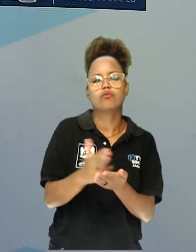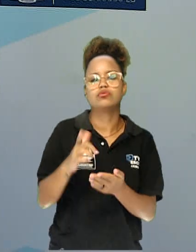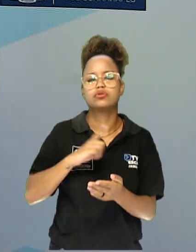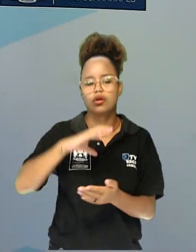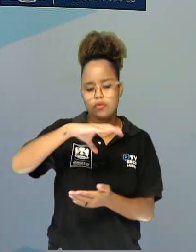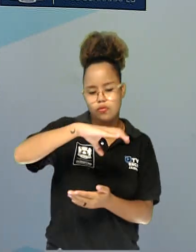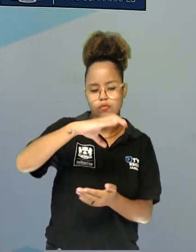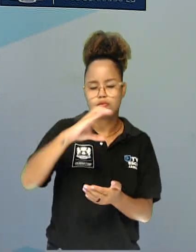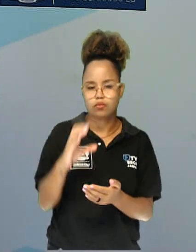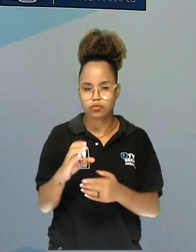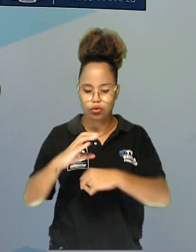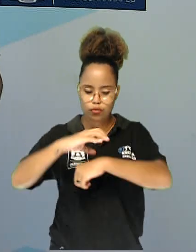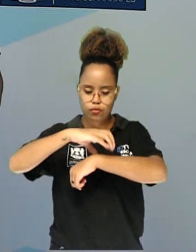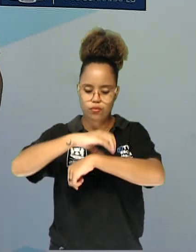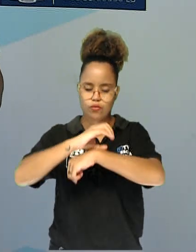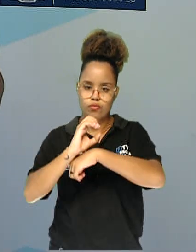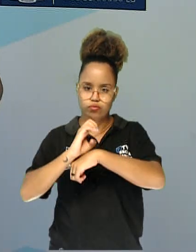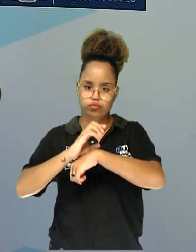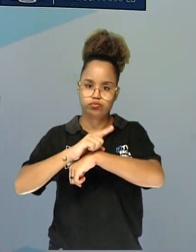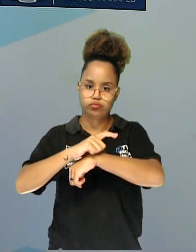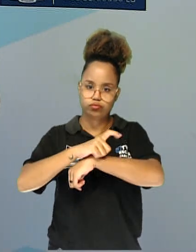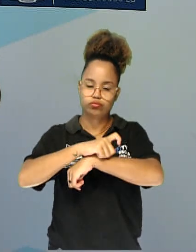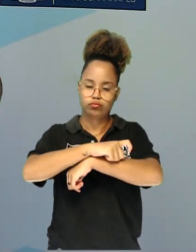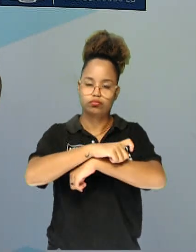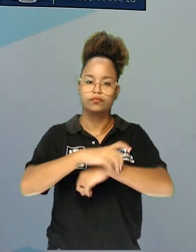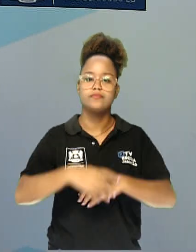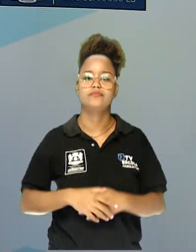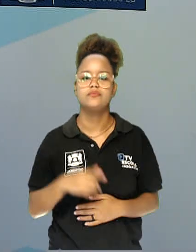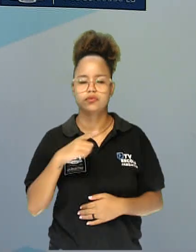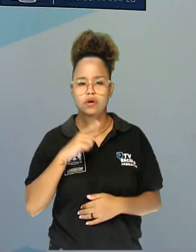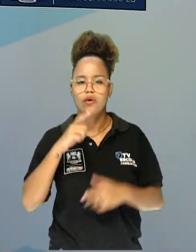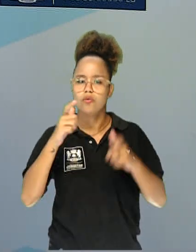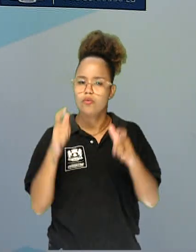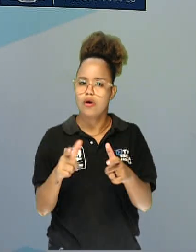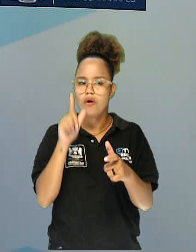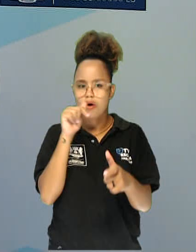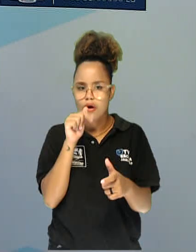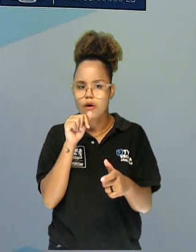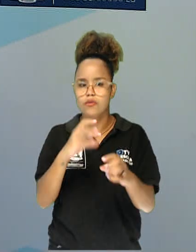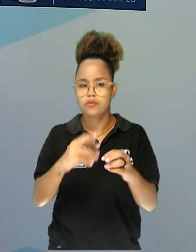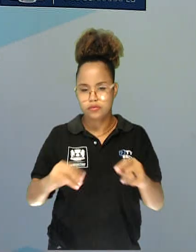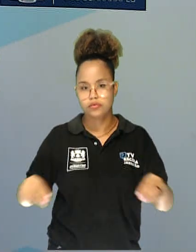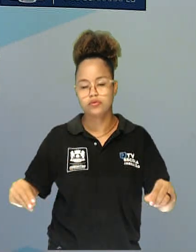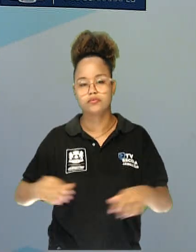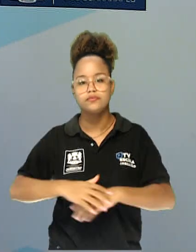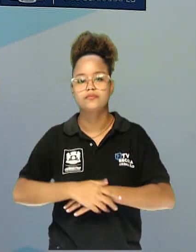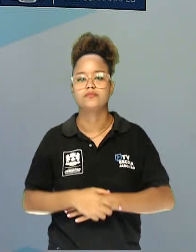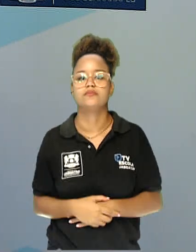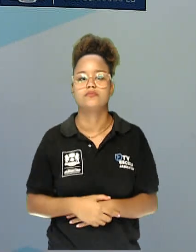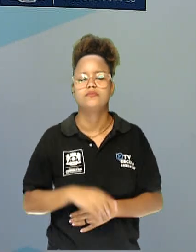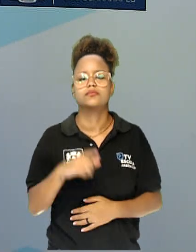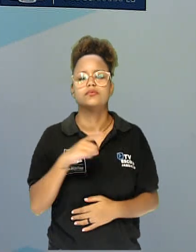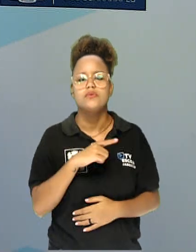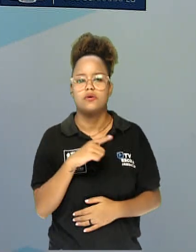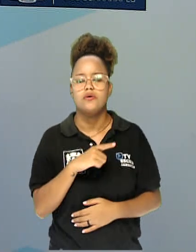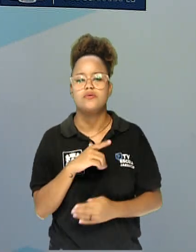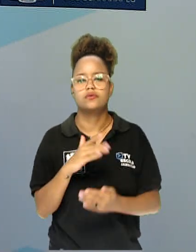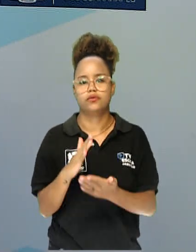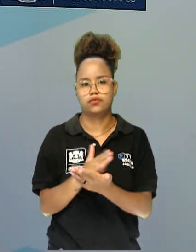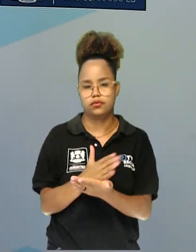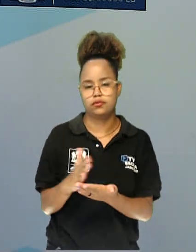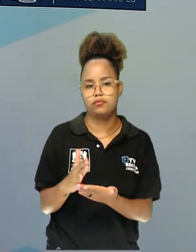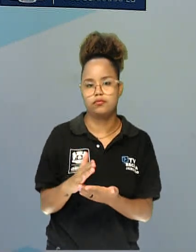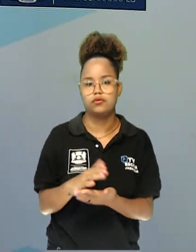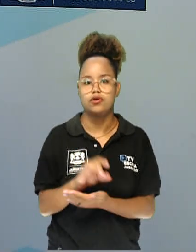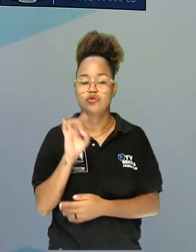e são encontrados em ambientes aquáticos e terrestres. Fora eles, tem os animais que são basicamente